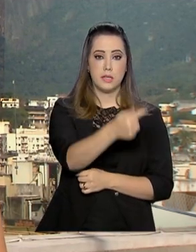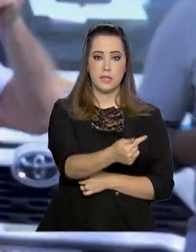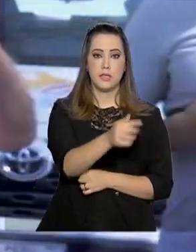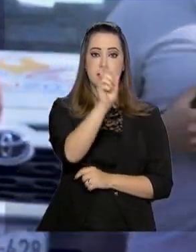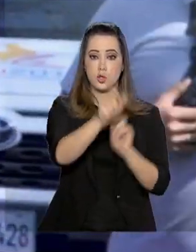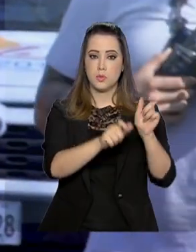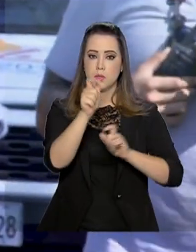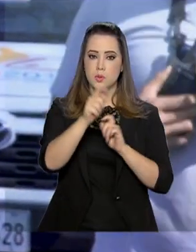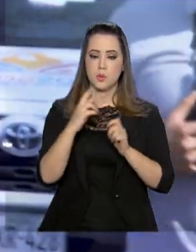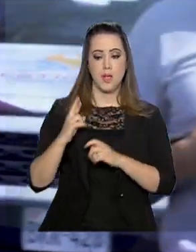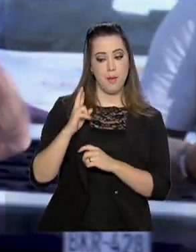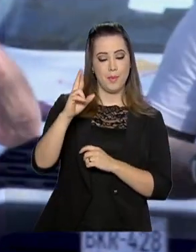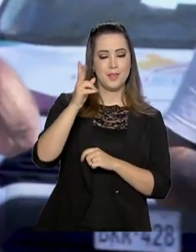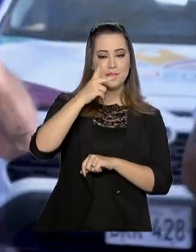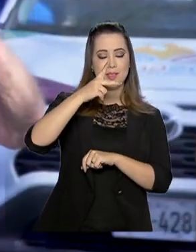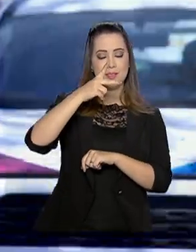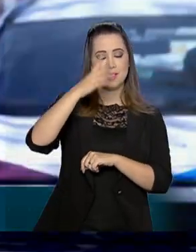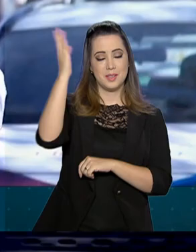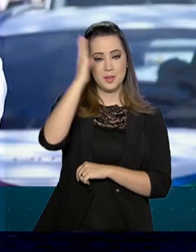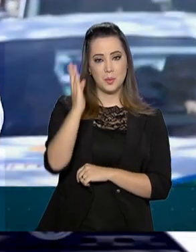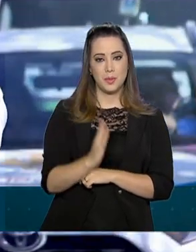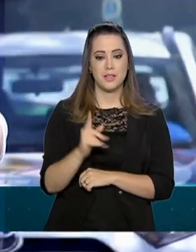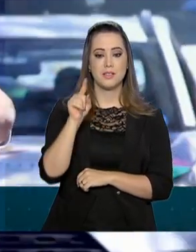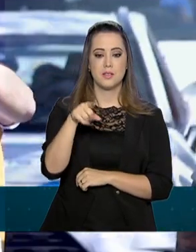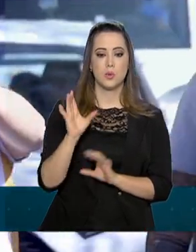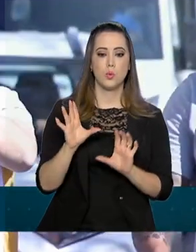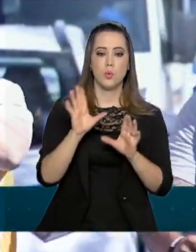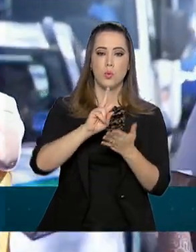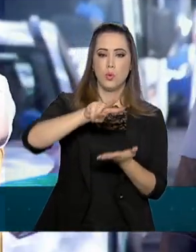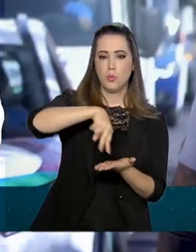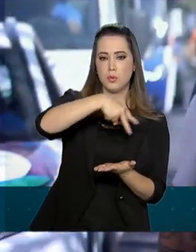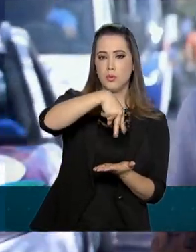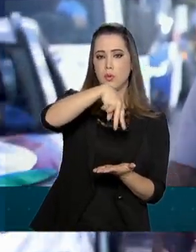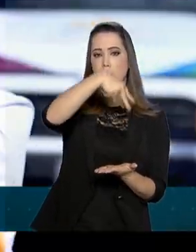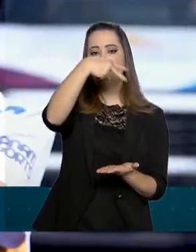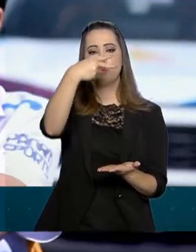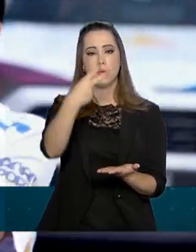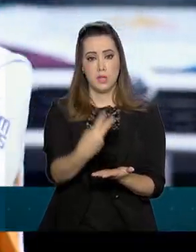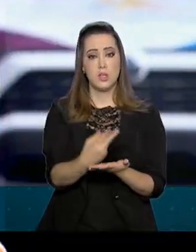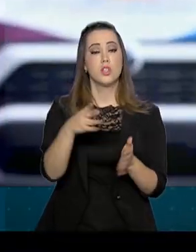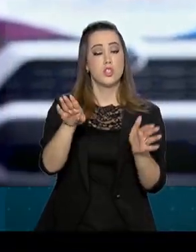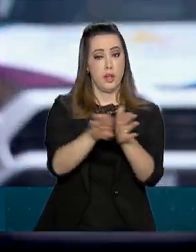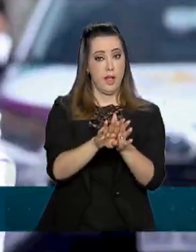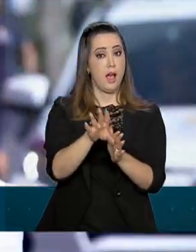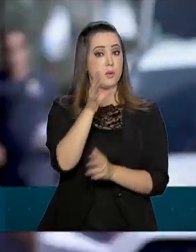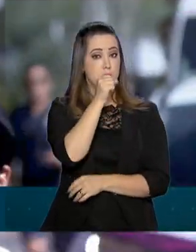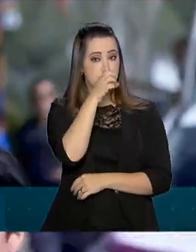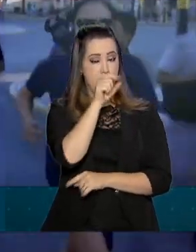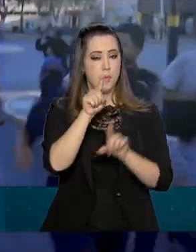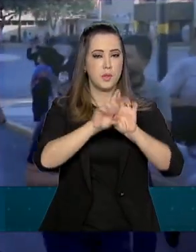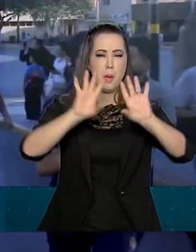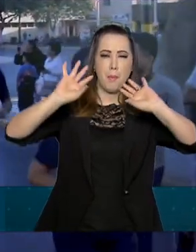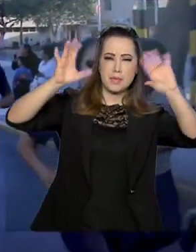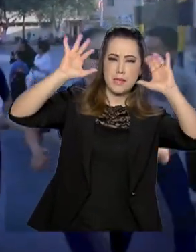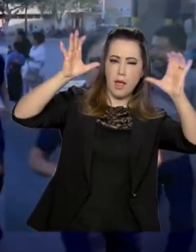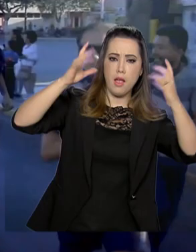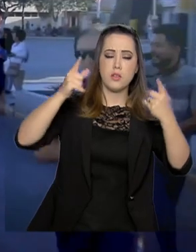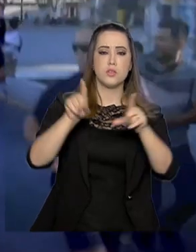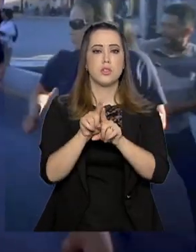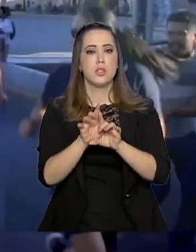o Brasil. As equipes de ginástica artística desembarcaram no Peru no sábado. Também gestão no país, equipes de basquete 3x3,